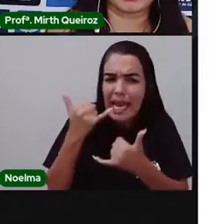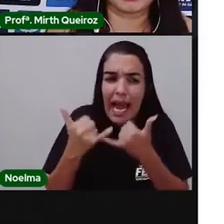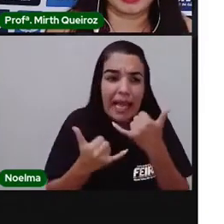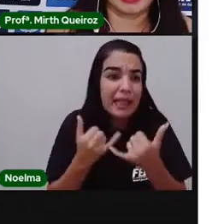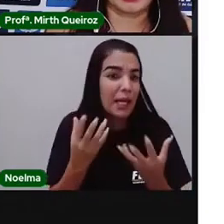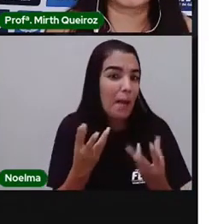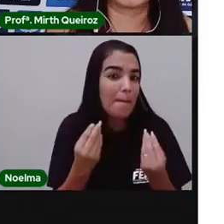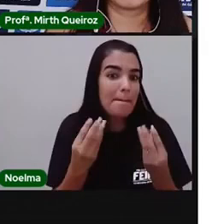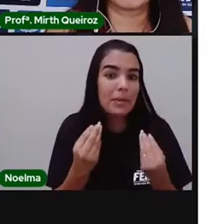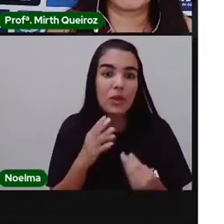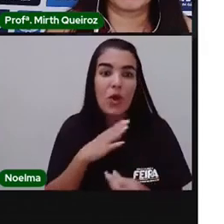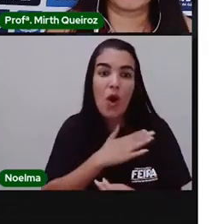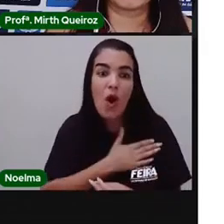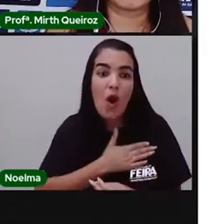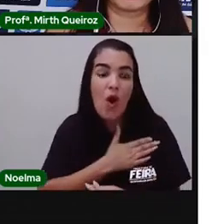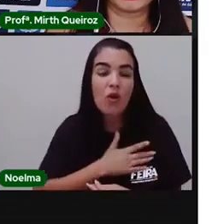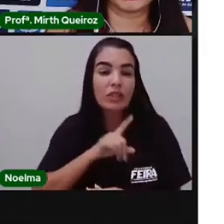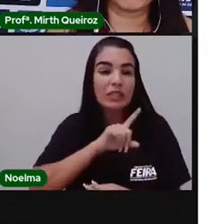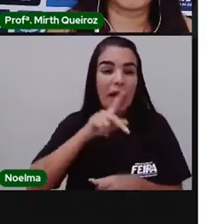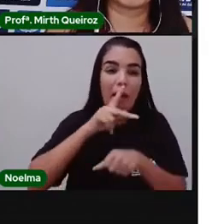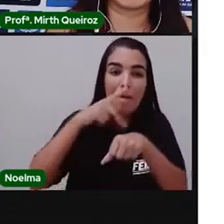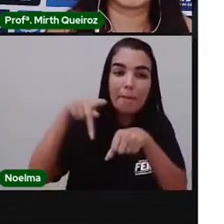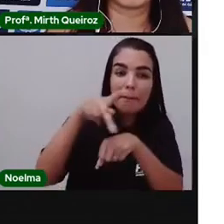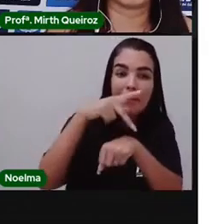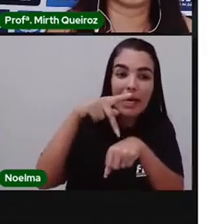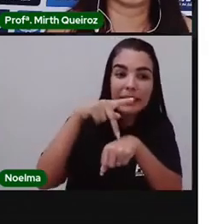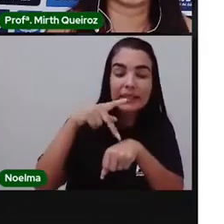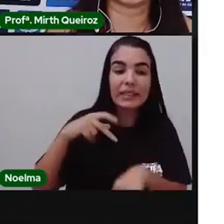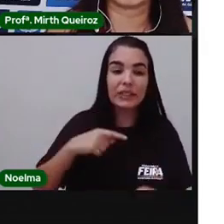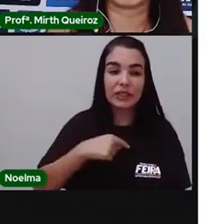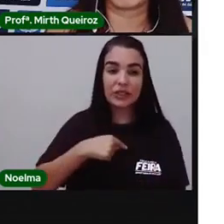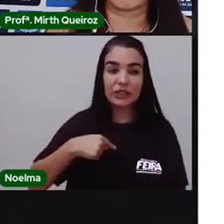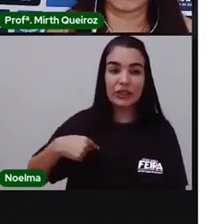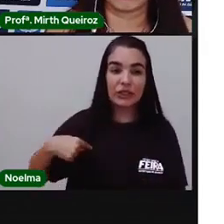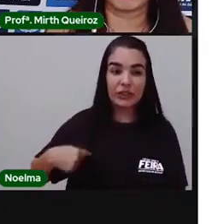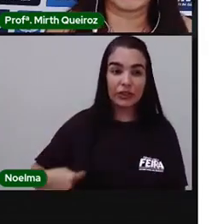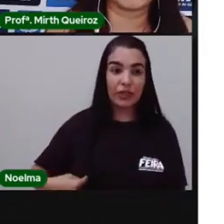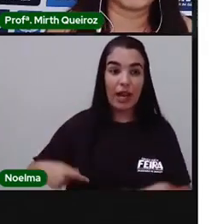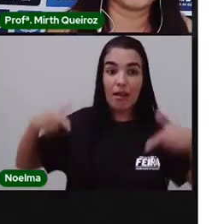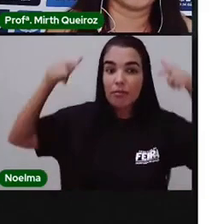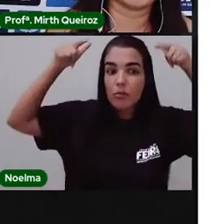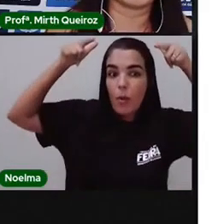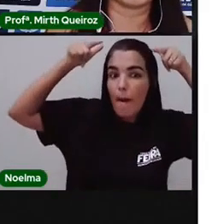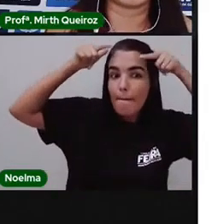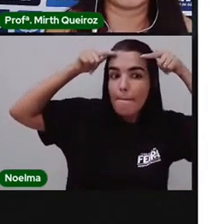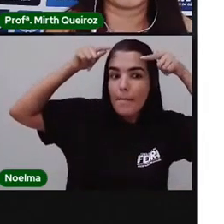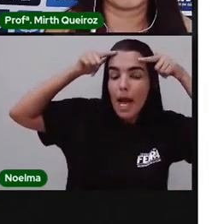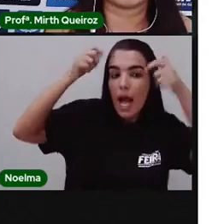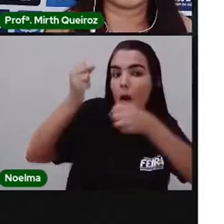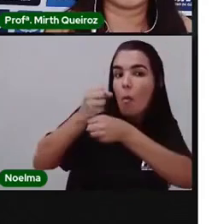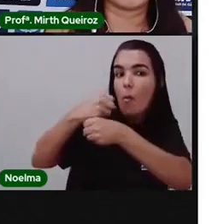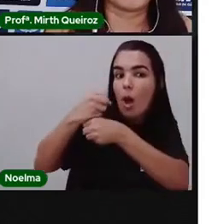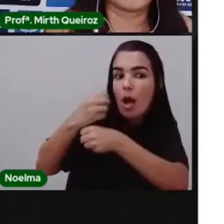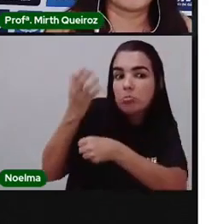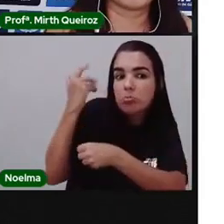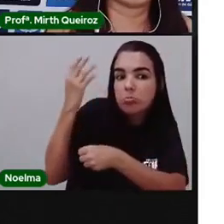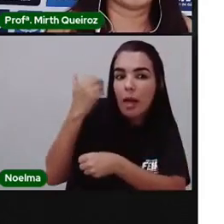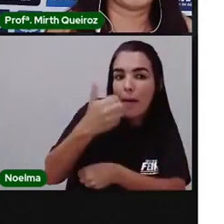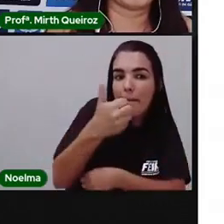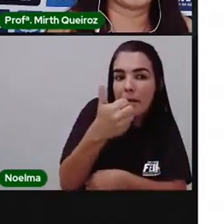etárias. Acredita-se que o tangrã surgiu na China durante a dinastia Song, lá de 960